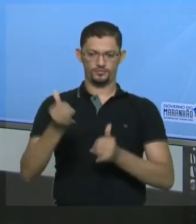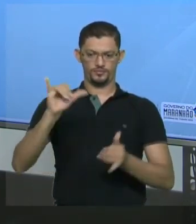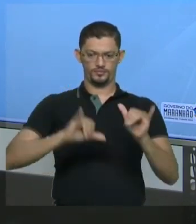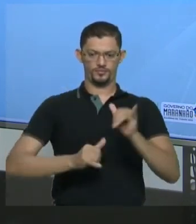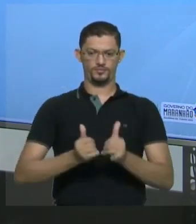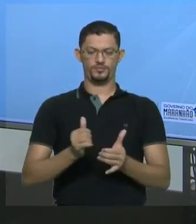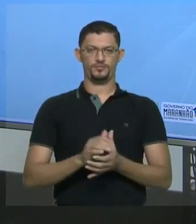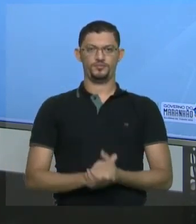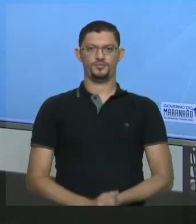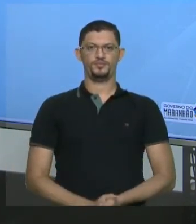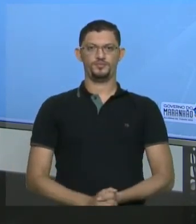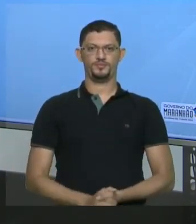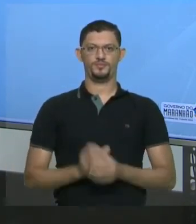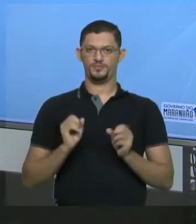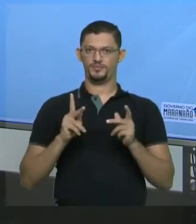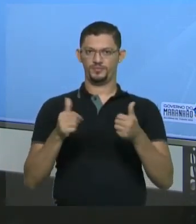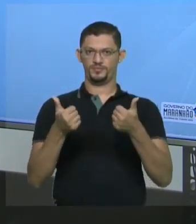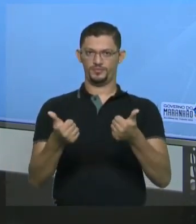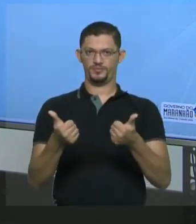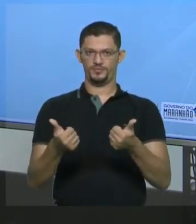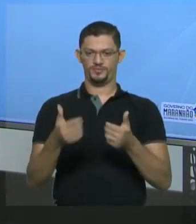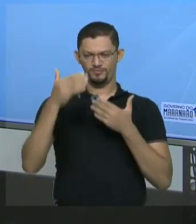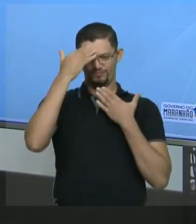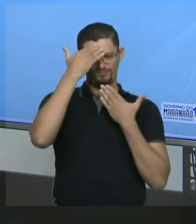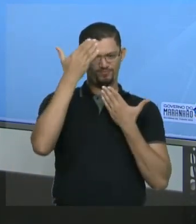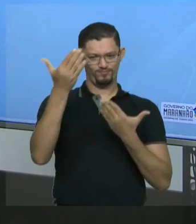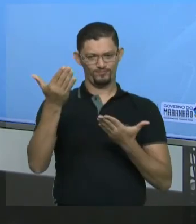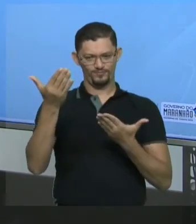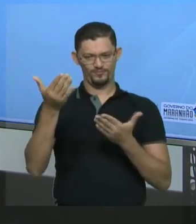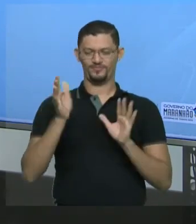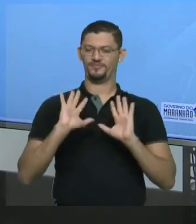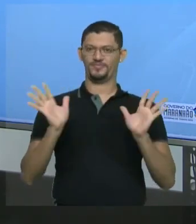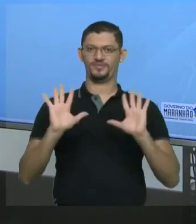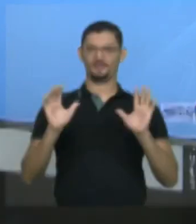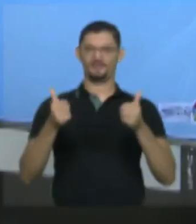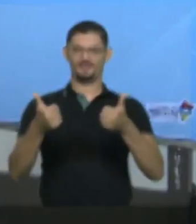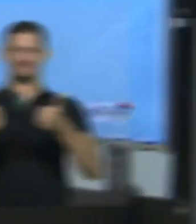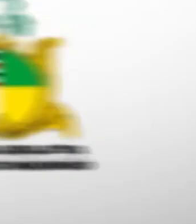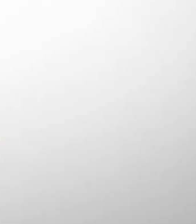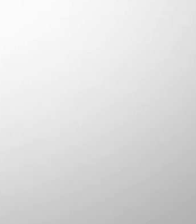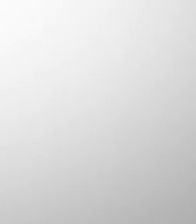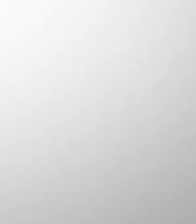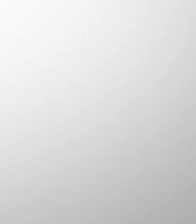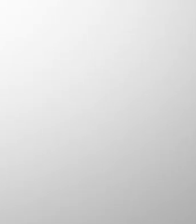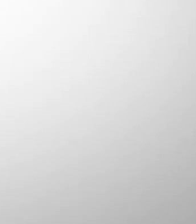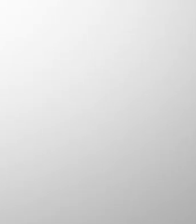das soluções. Beleza, pessoal? Obrigadão até aqui e até a próxima. Valeu!